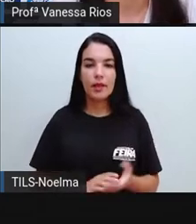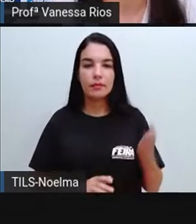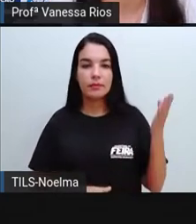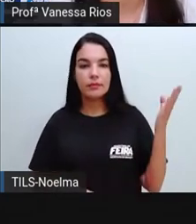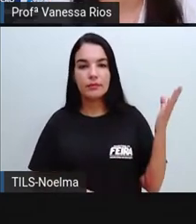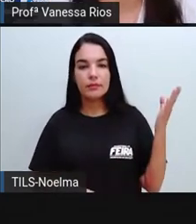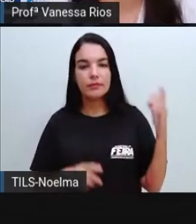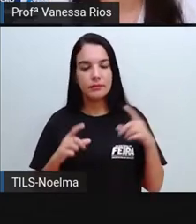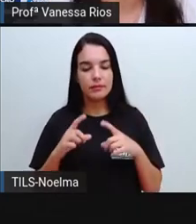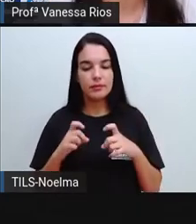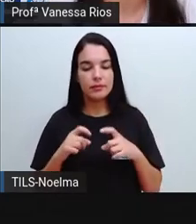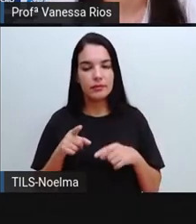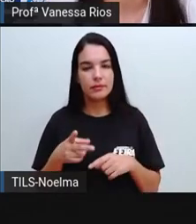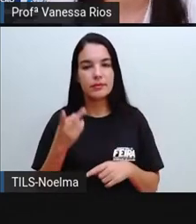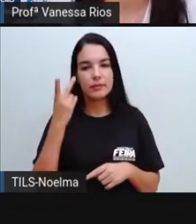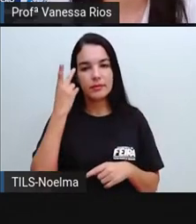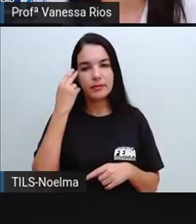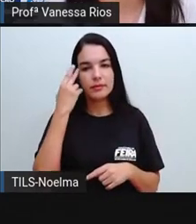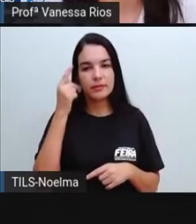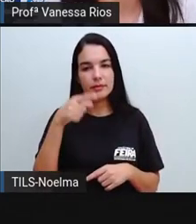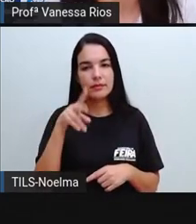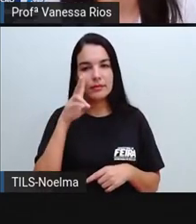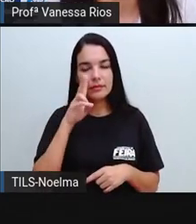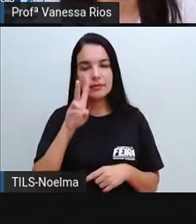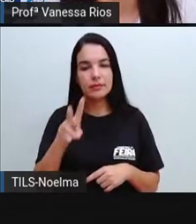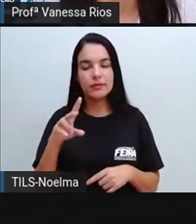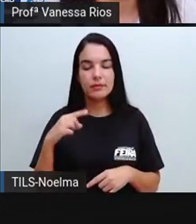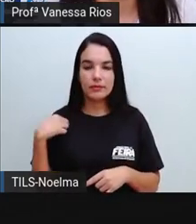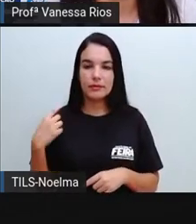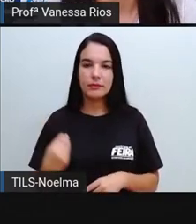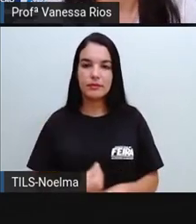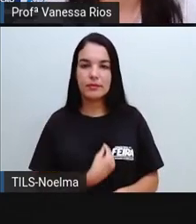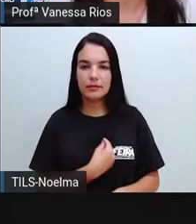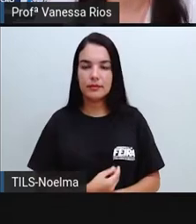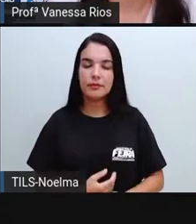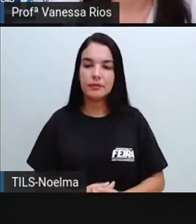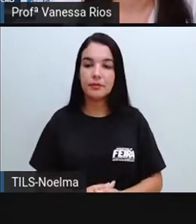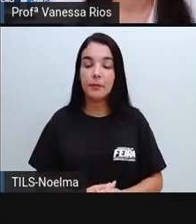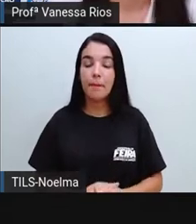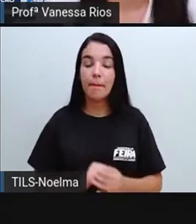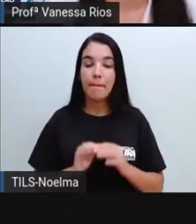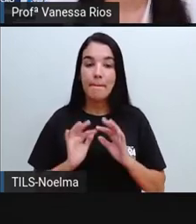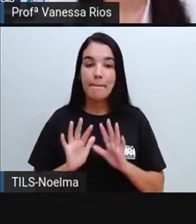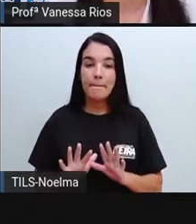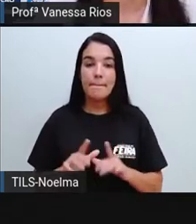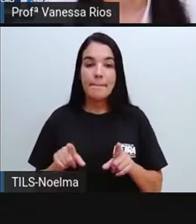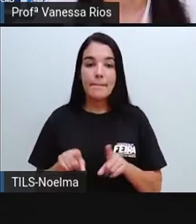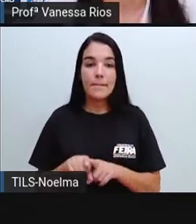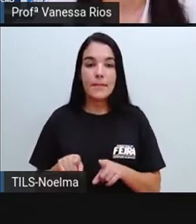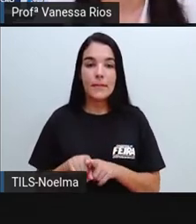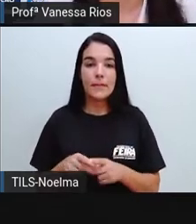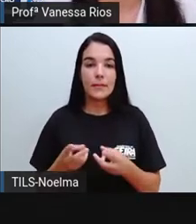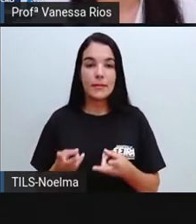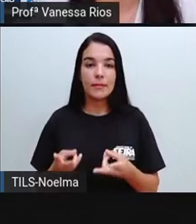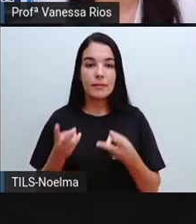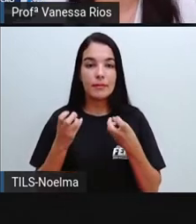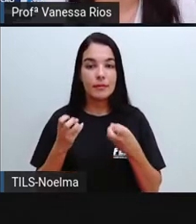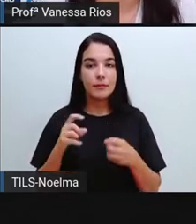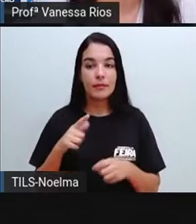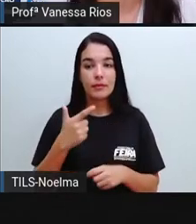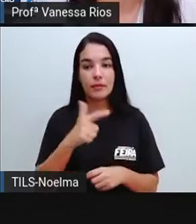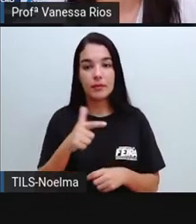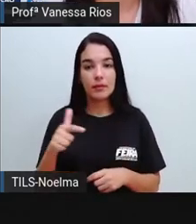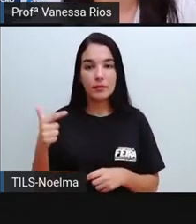essa talvez seja um bem comum a gente observar em nossa realidade, mas também observáveis em outras